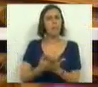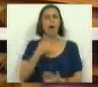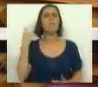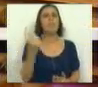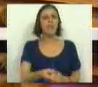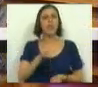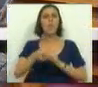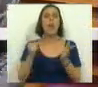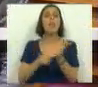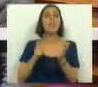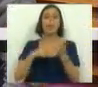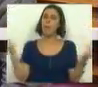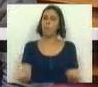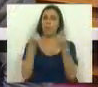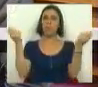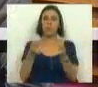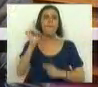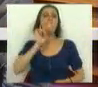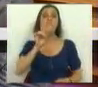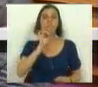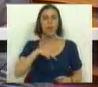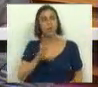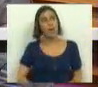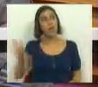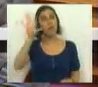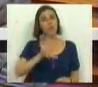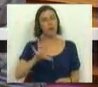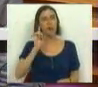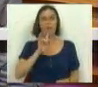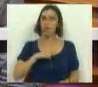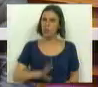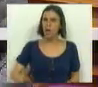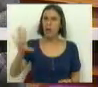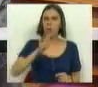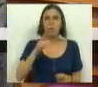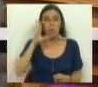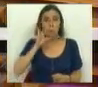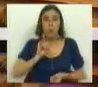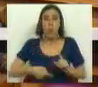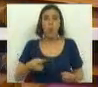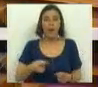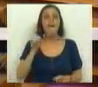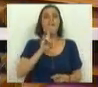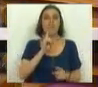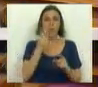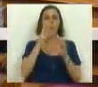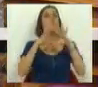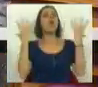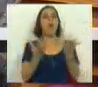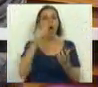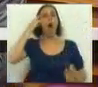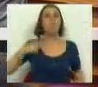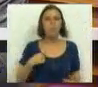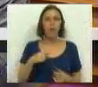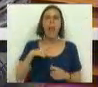referência à necessidade da promoção dos valores nacionais. Valores nacionais não sei o que são. Sei o que são valores universais, não